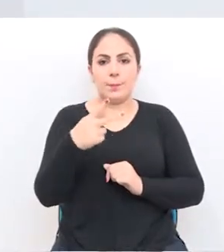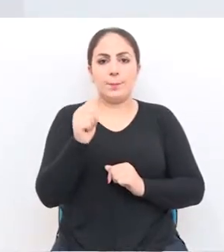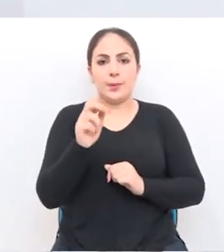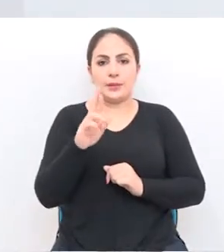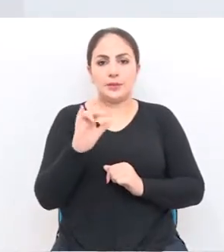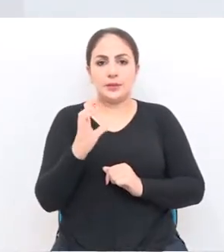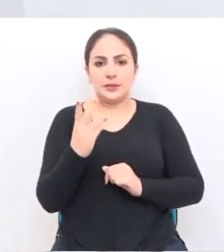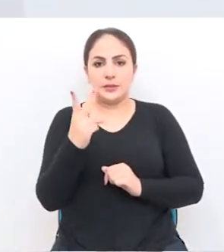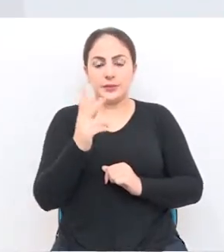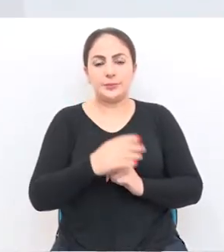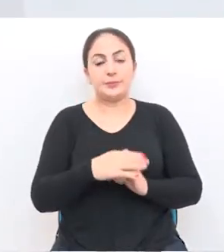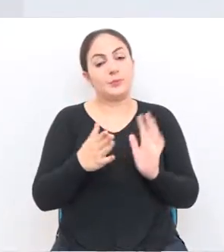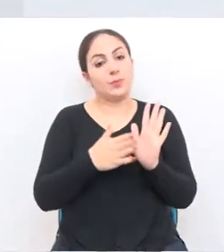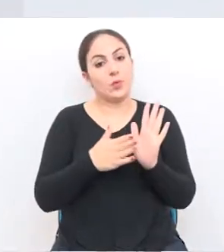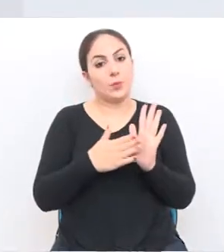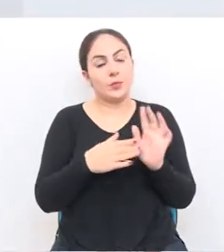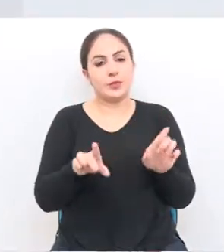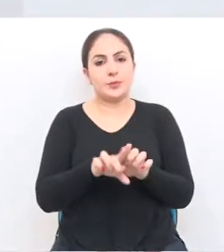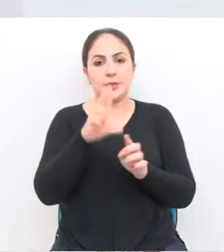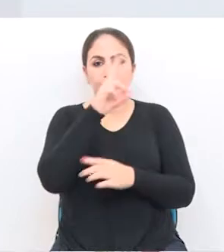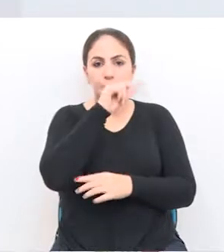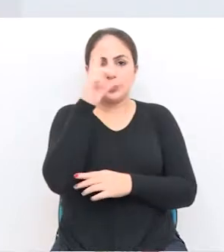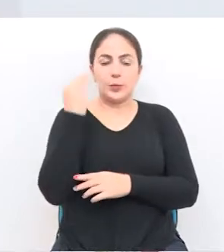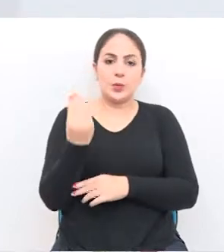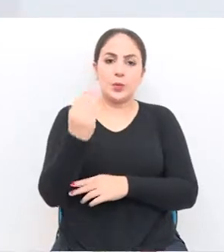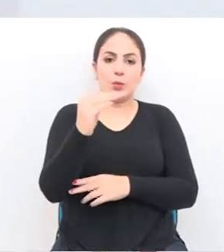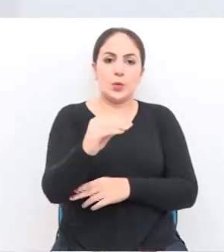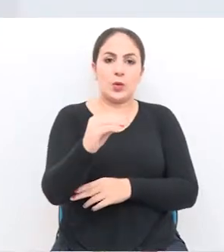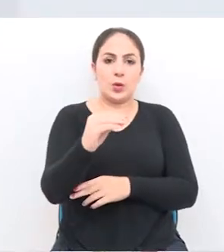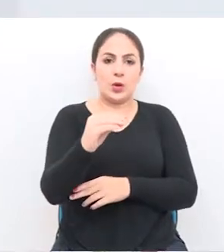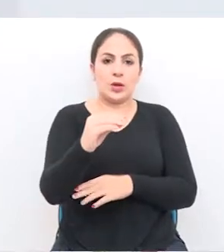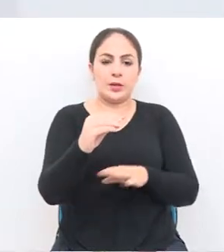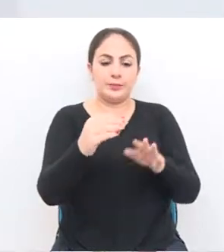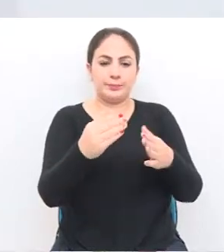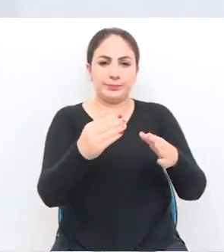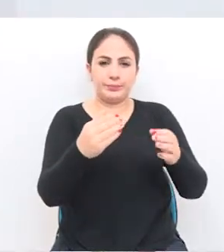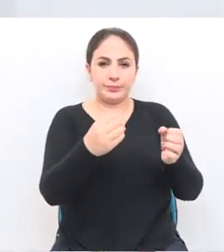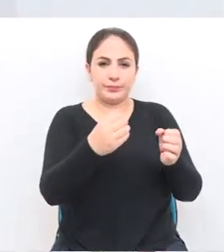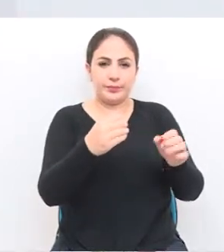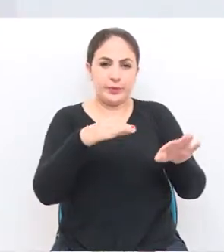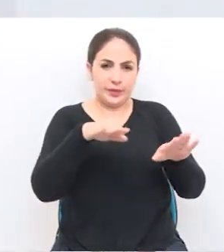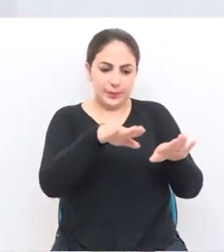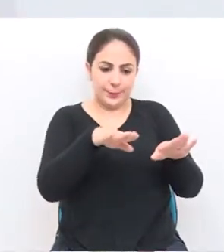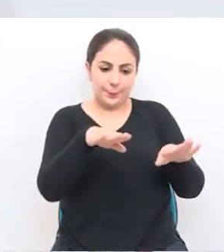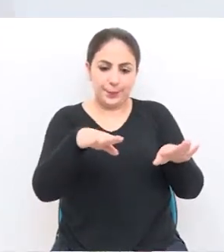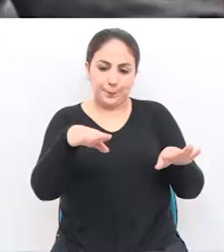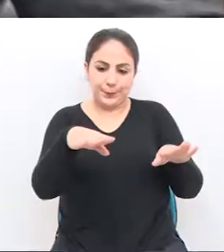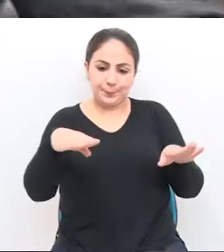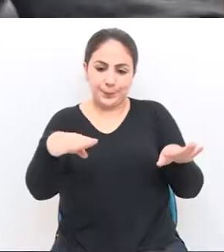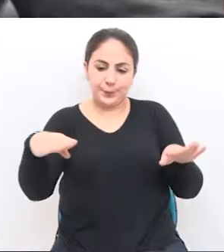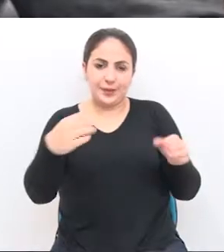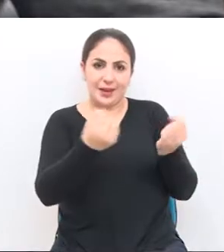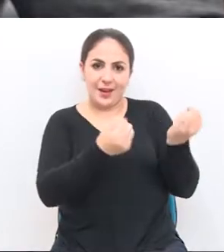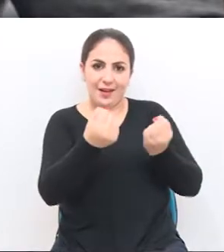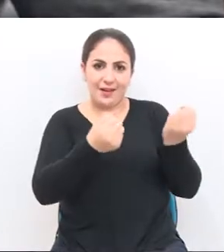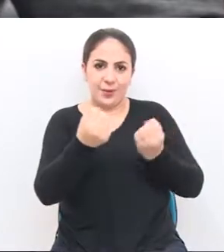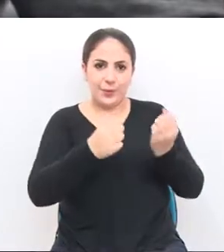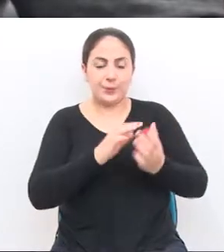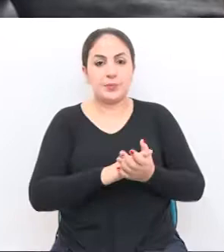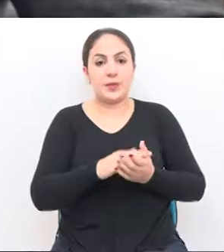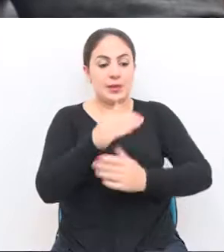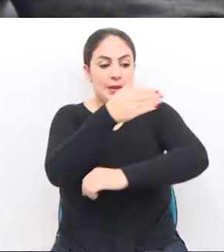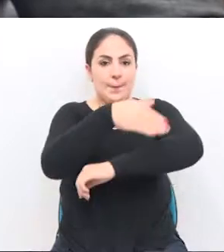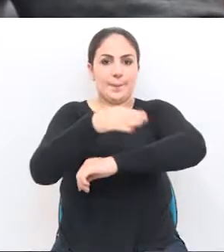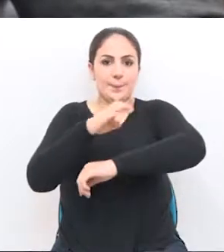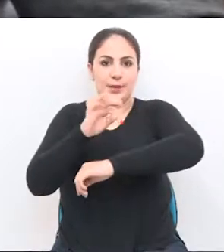Cavalcante também propôs que o município implante o estacionamento oblíquo na rua Bento Gonçalves, no trecho entre a